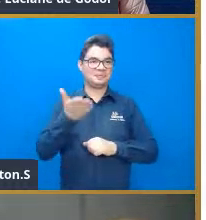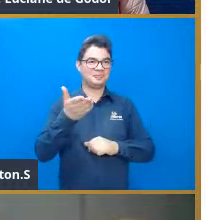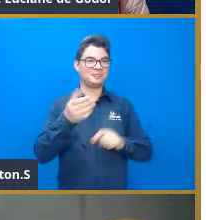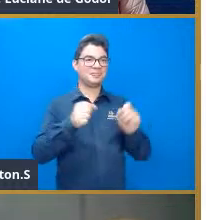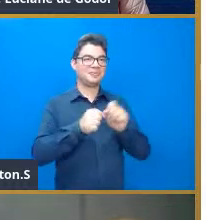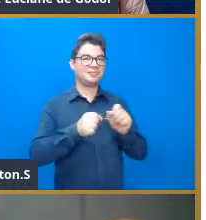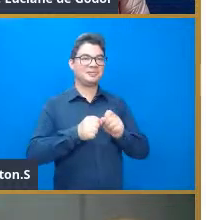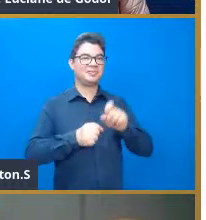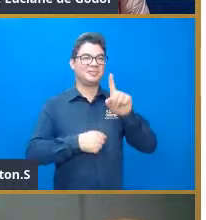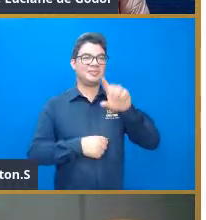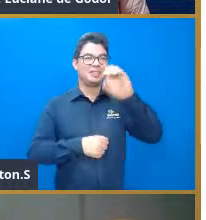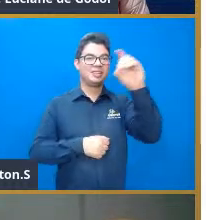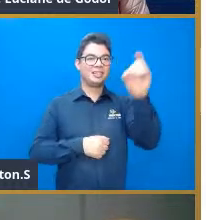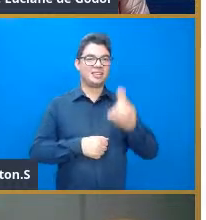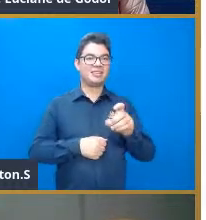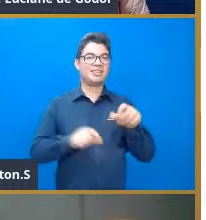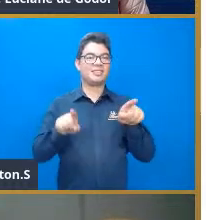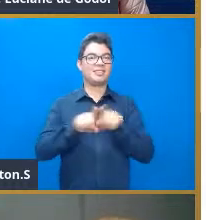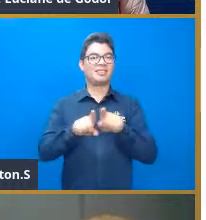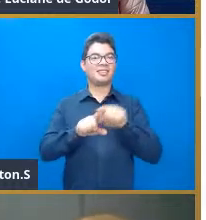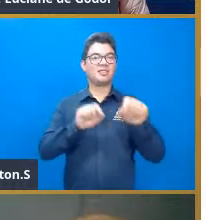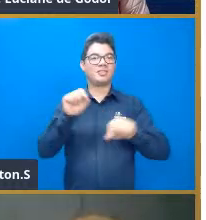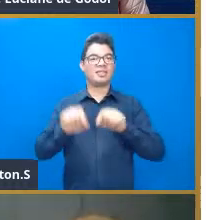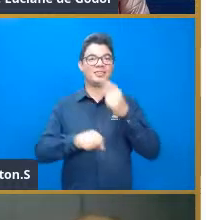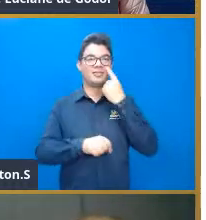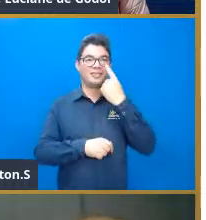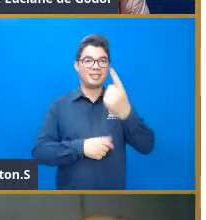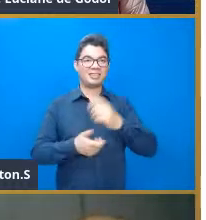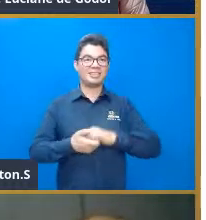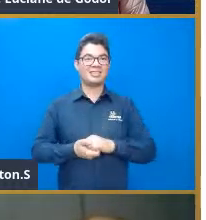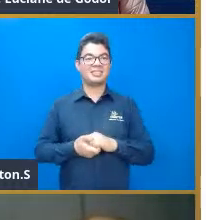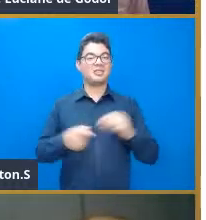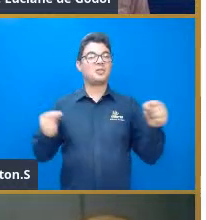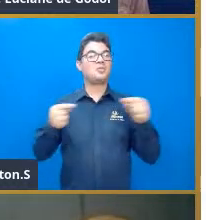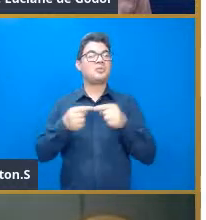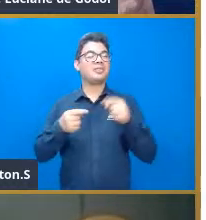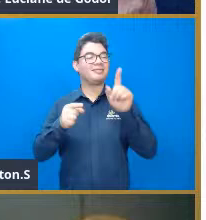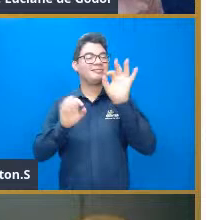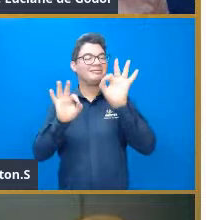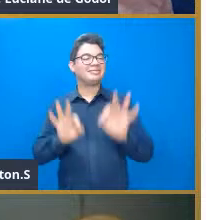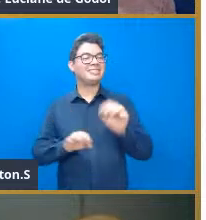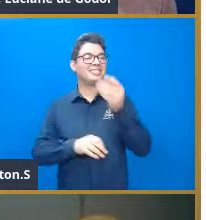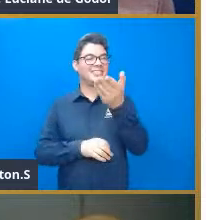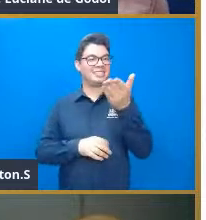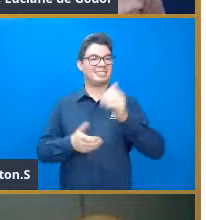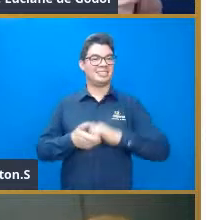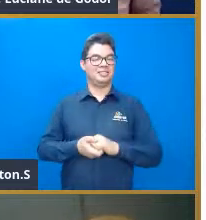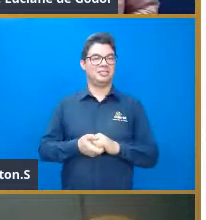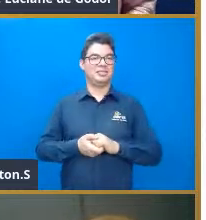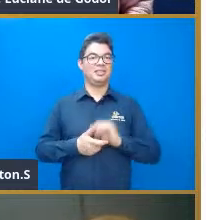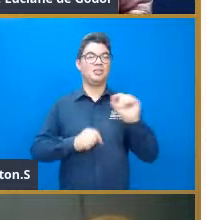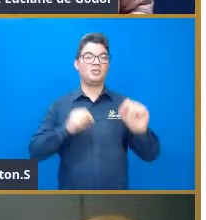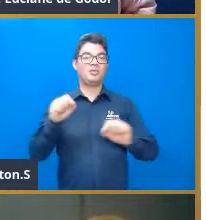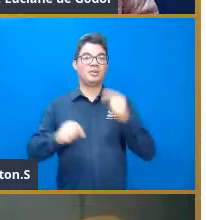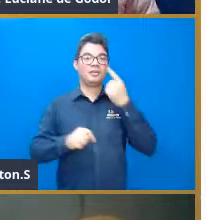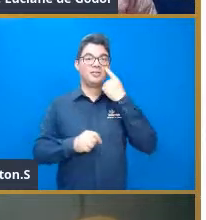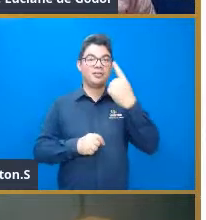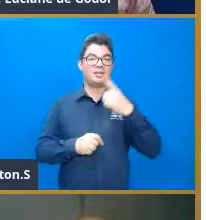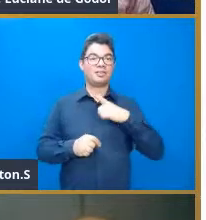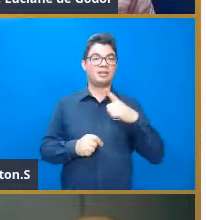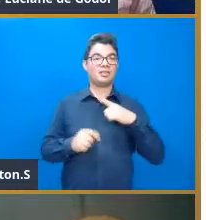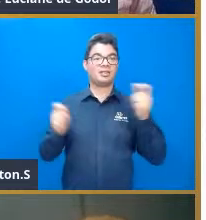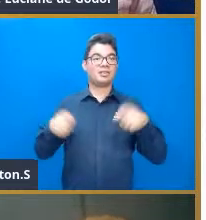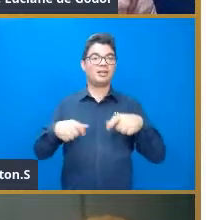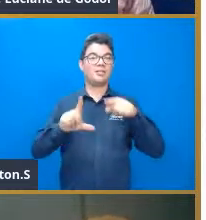derivada do 0,1X, lembrando que a derivada de 3,4 corresponde a 0. Como nós temos ali essa derivada, ela vai indicar a taxa de